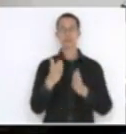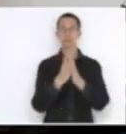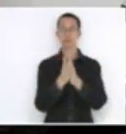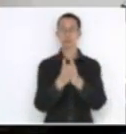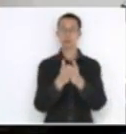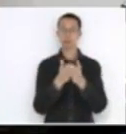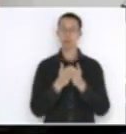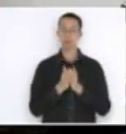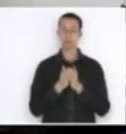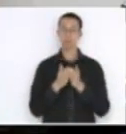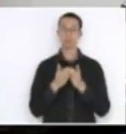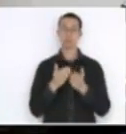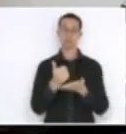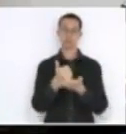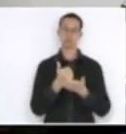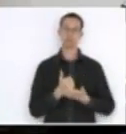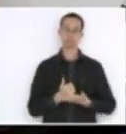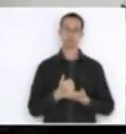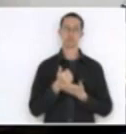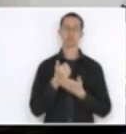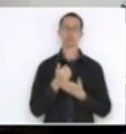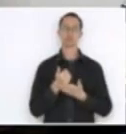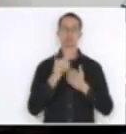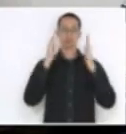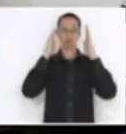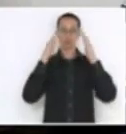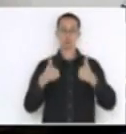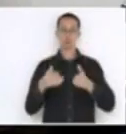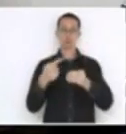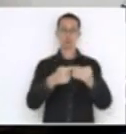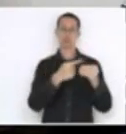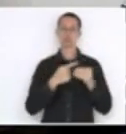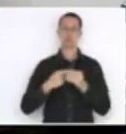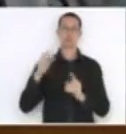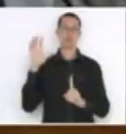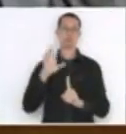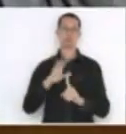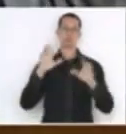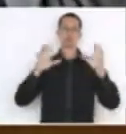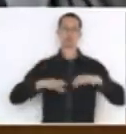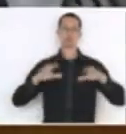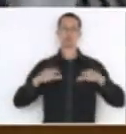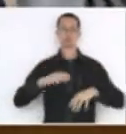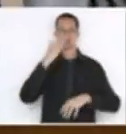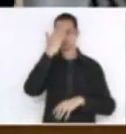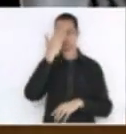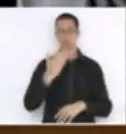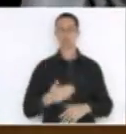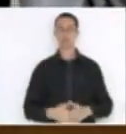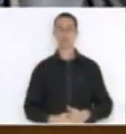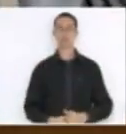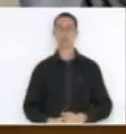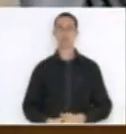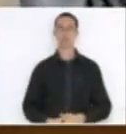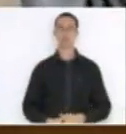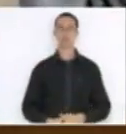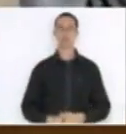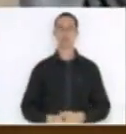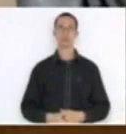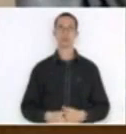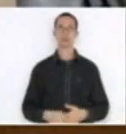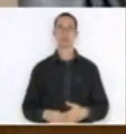para priorizar os municípios atingidos pelas enchentes. Obrigado. não, eles vão... o João Mim vão discutir, não, senhor.